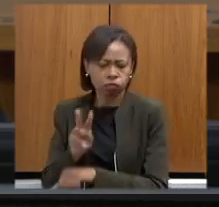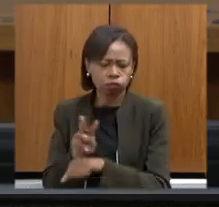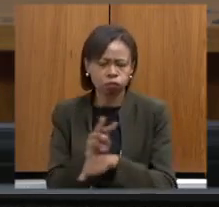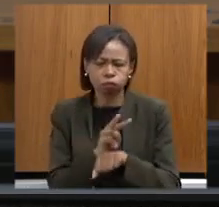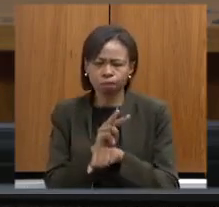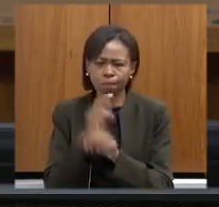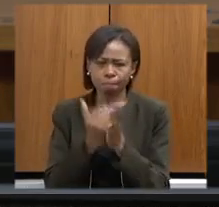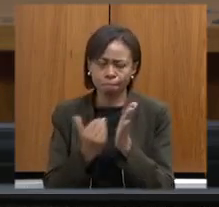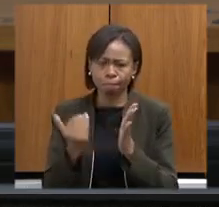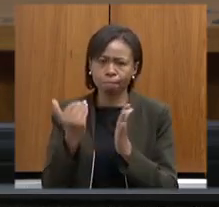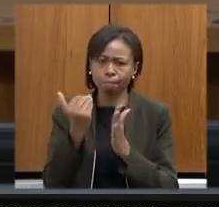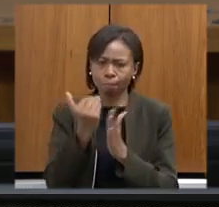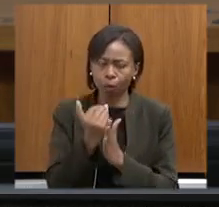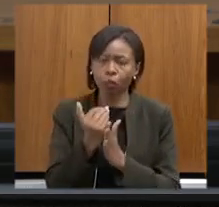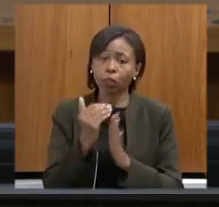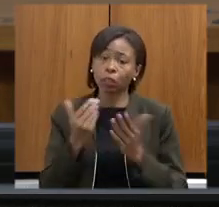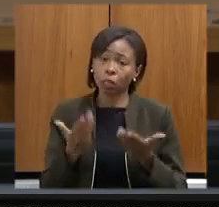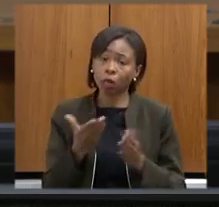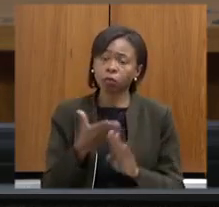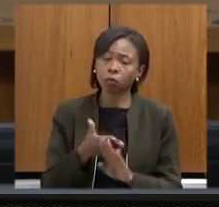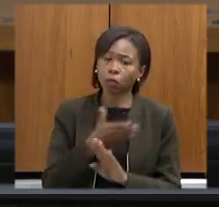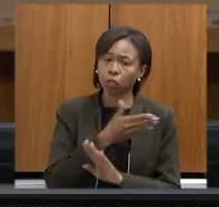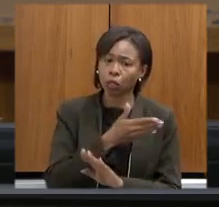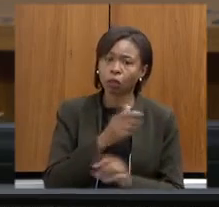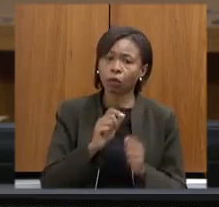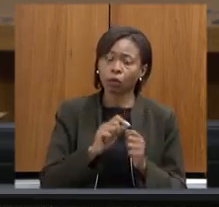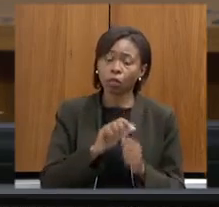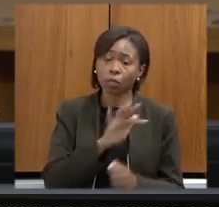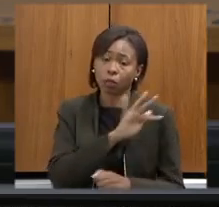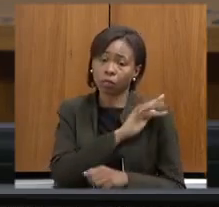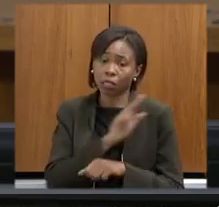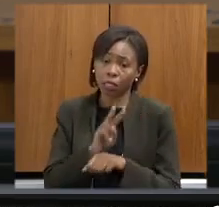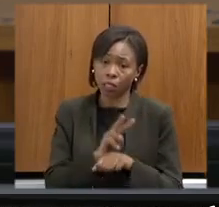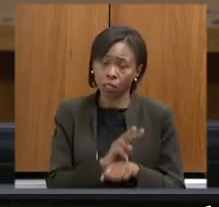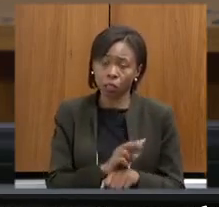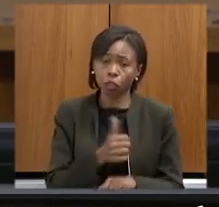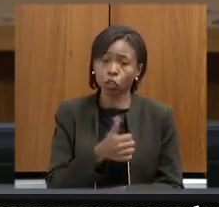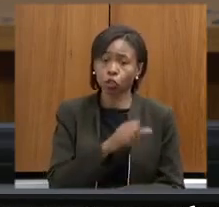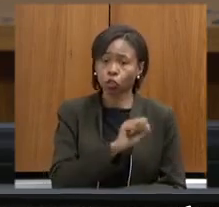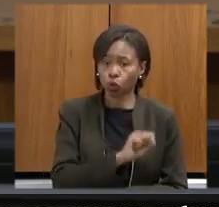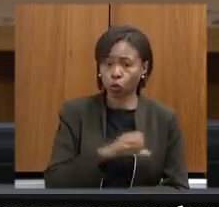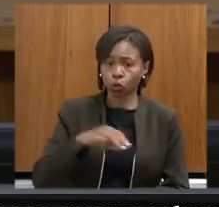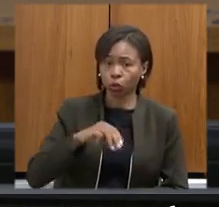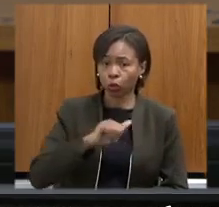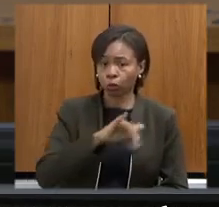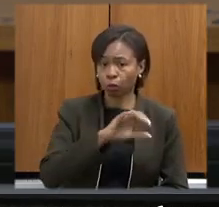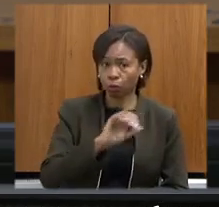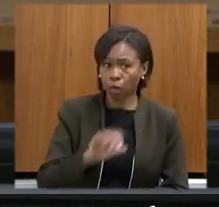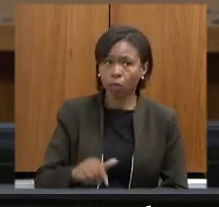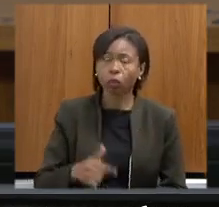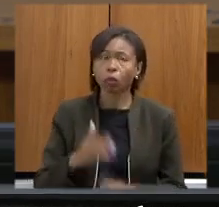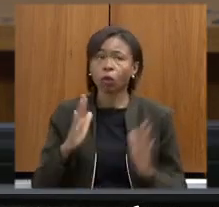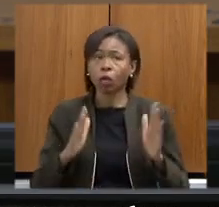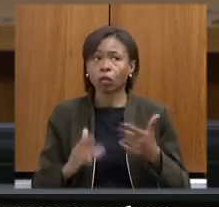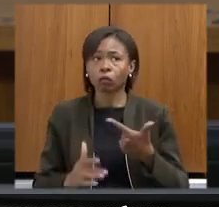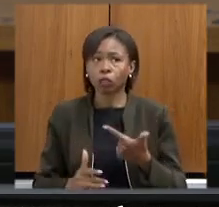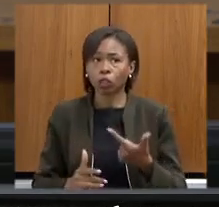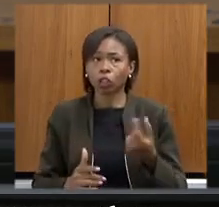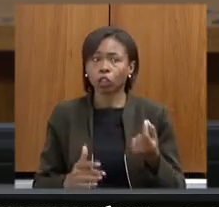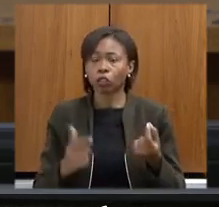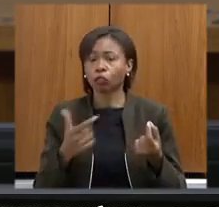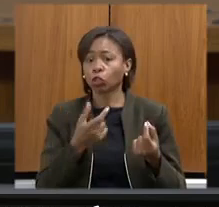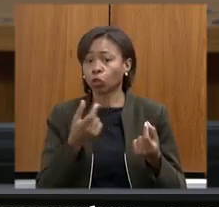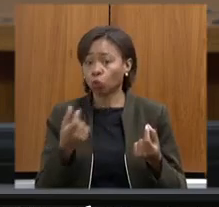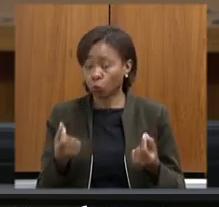realizamos nos últimos tempos uma fiscalização dia 18 de 5 uma outra fiscalização entre 20 e 24 de 6 uma outra